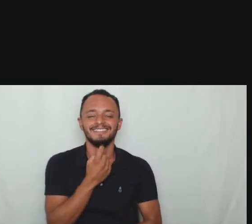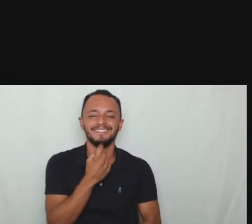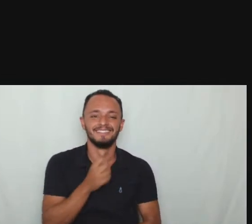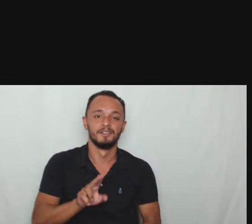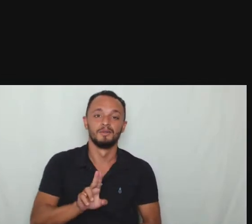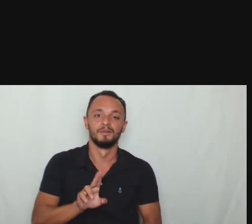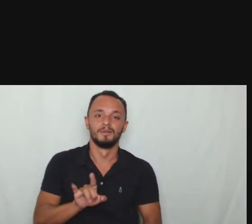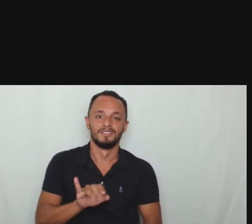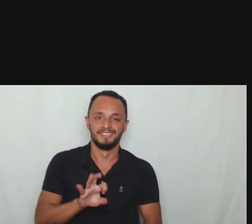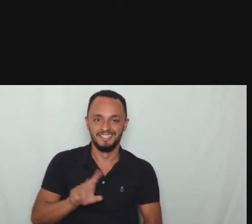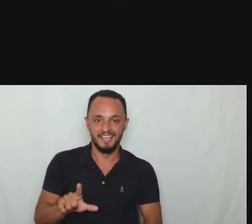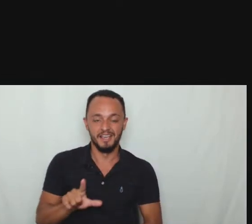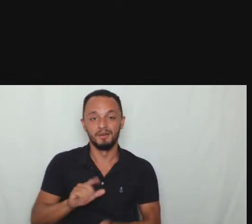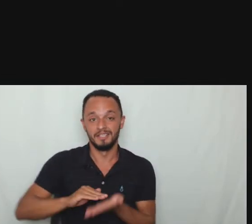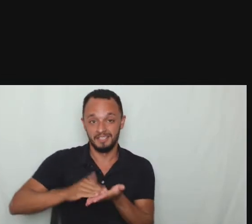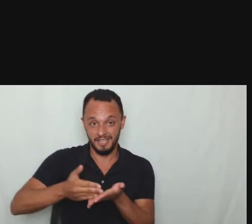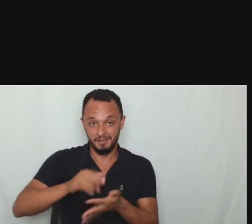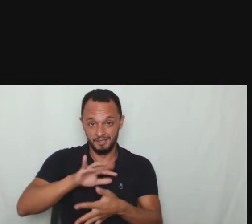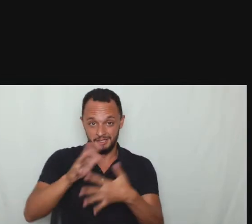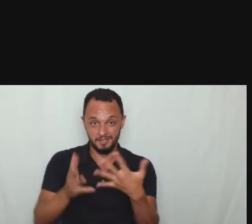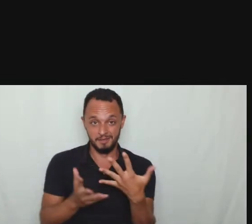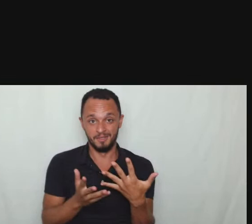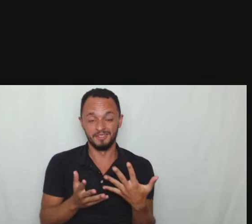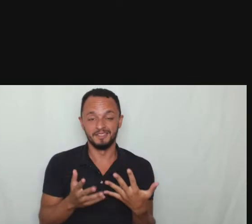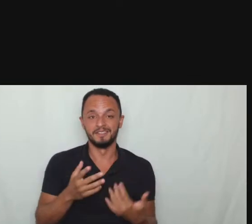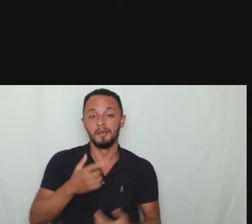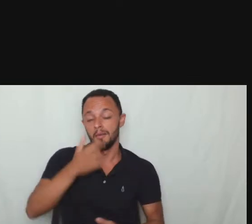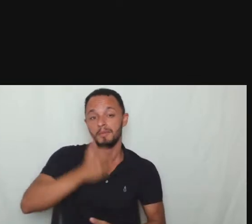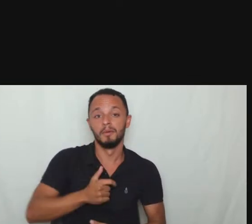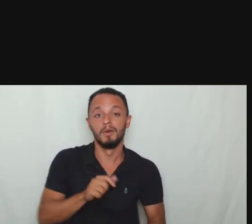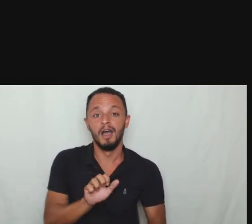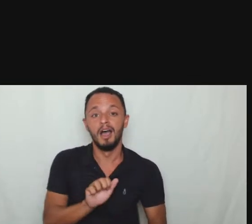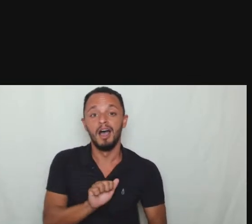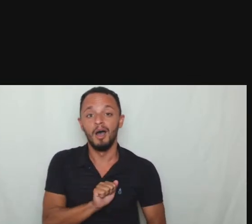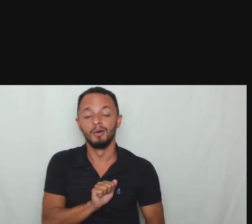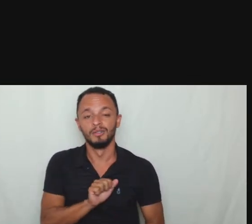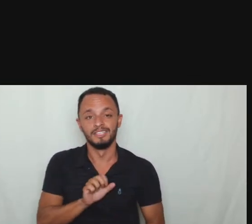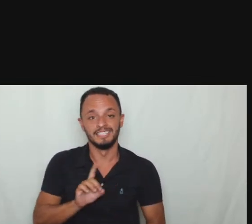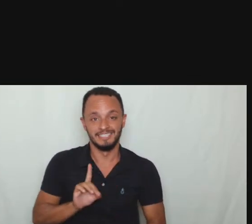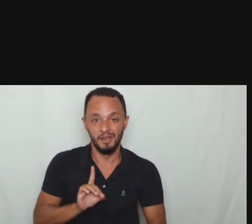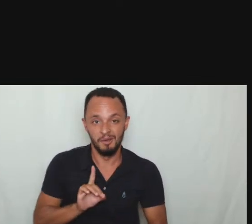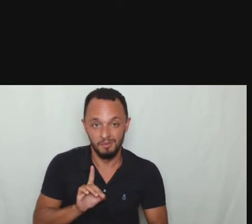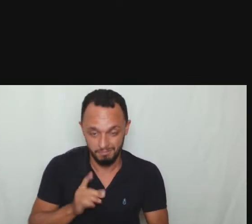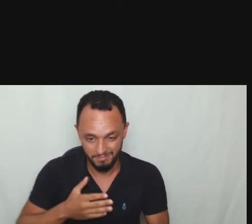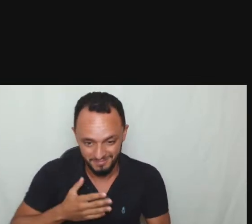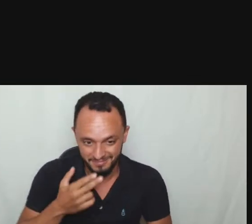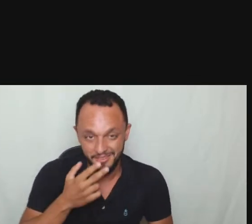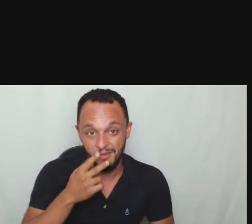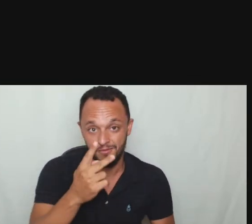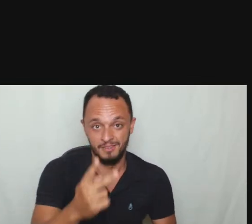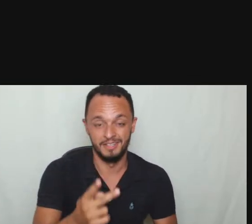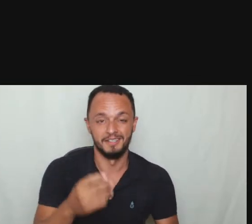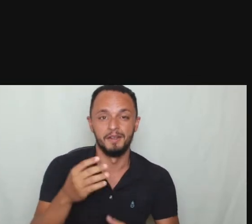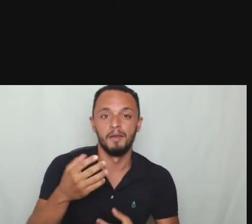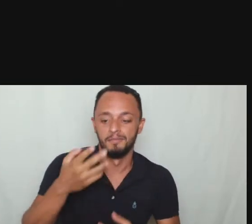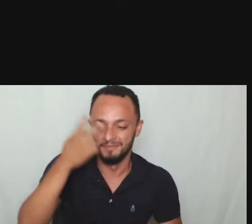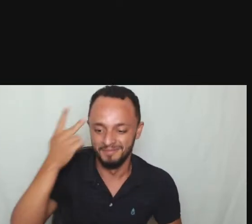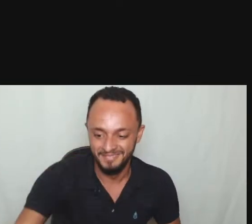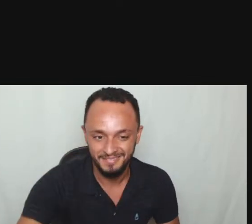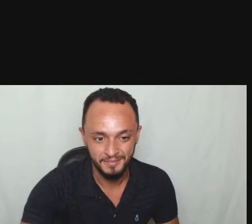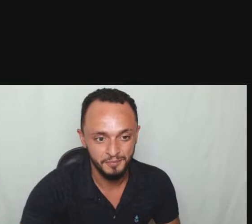intérprete de Libras Uziel faz aí a sua autodescrição aí né para a comunidade que não pode te ver